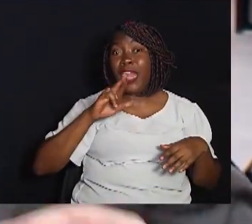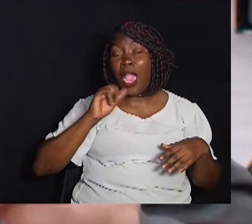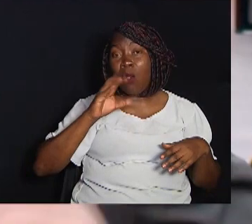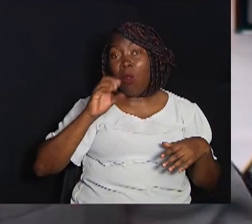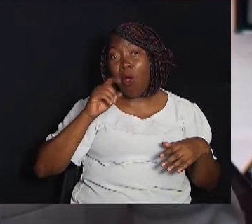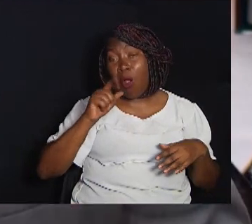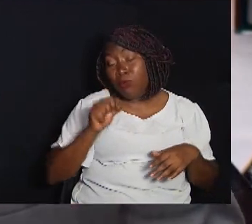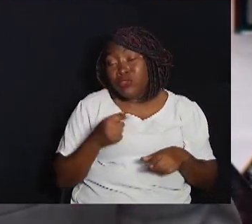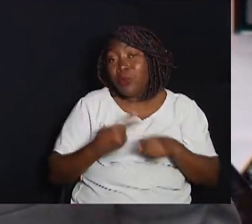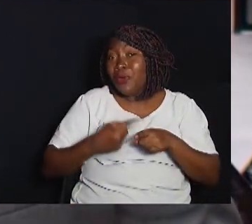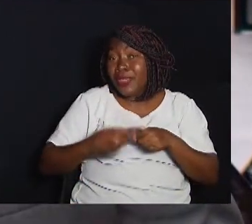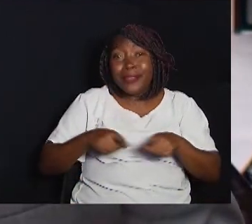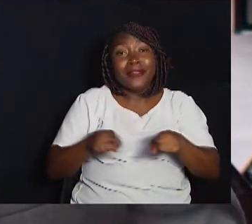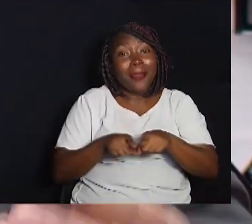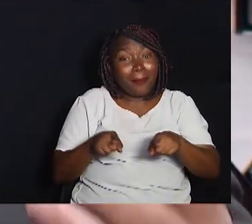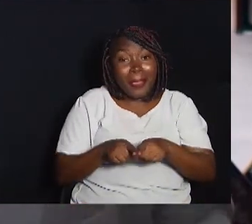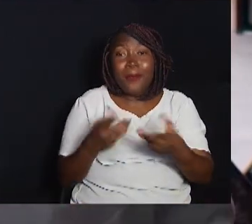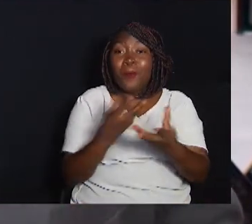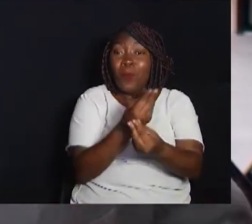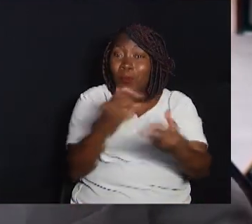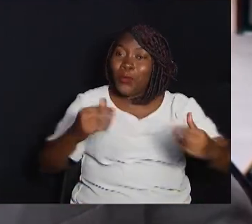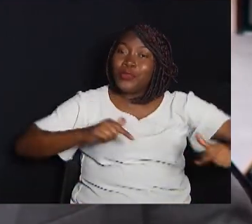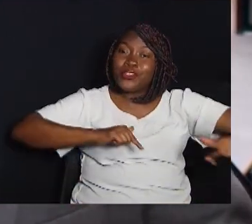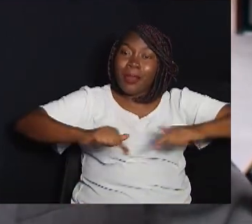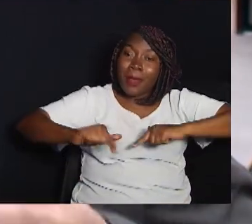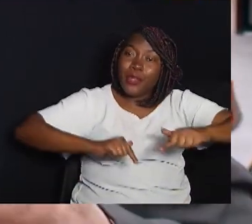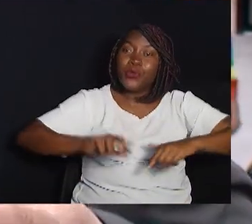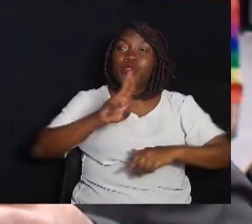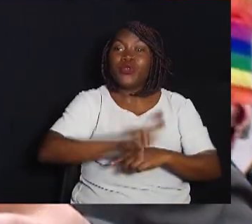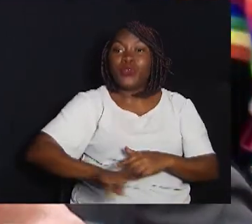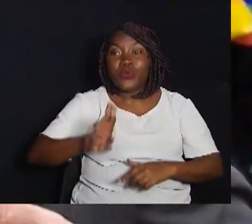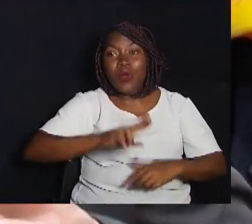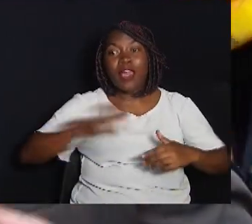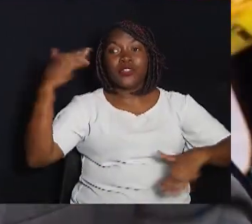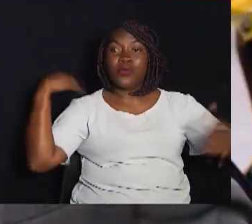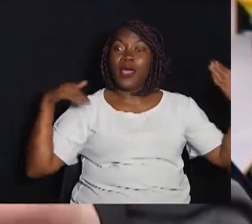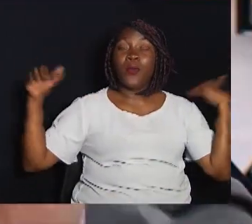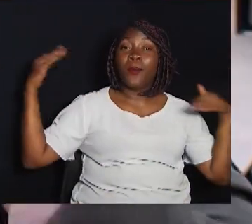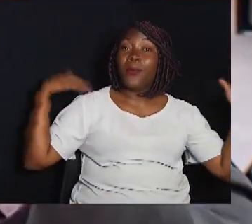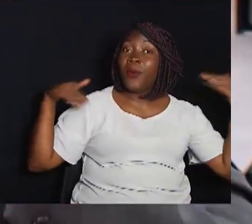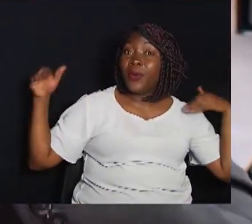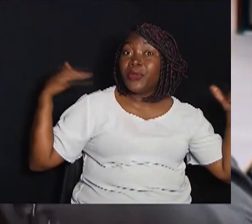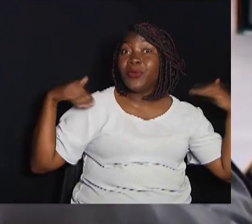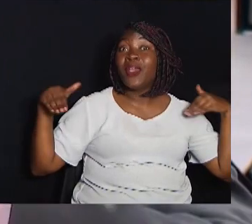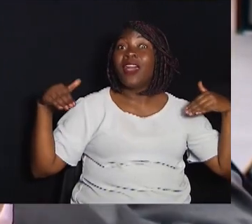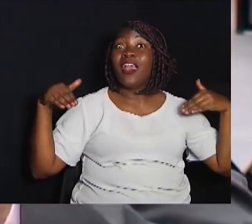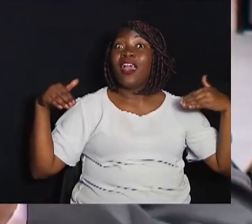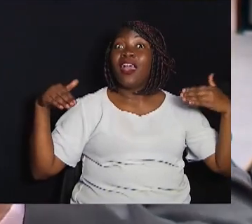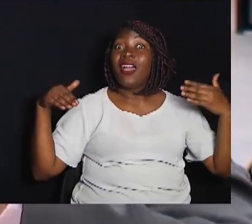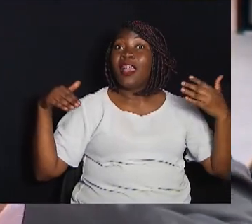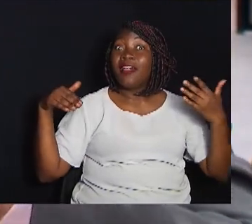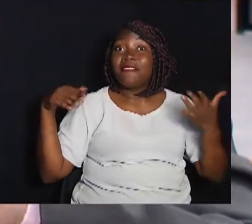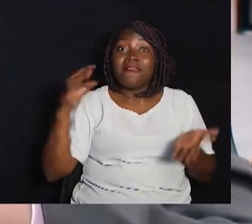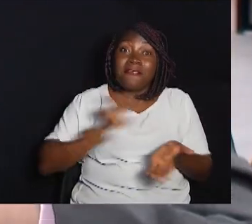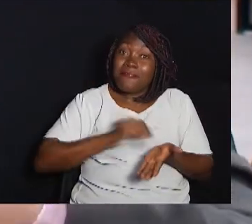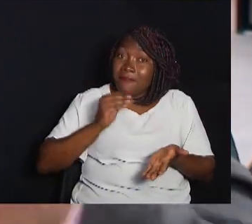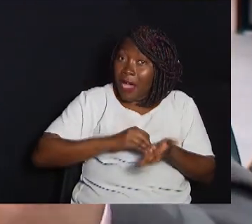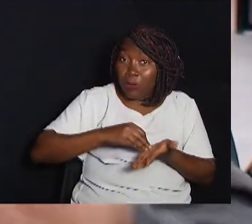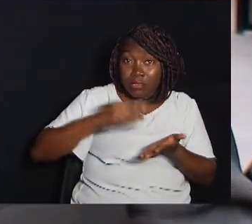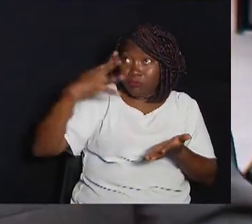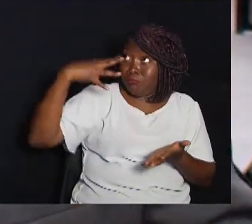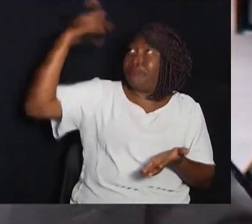são muitos trabalhadores, usuários do aeroporto Que muitas vezes, pela falta de iluminação,